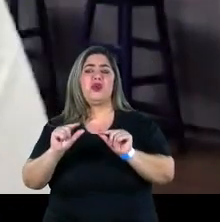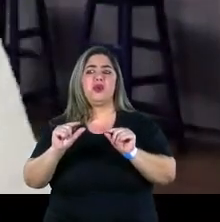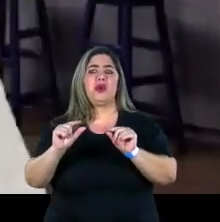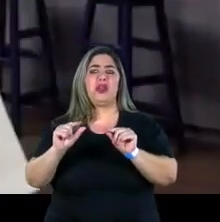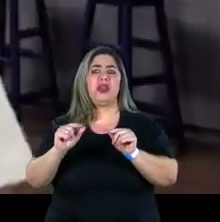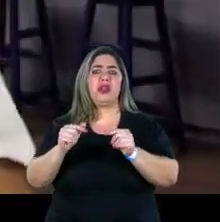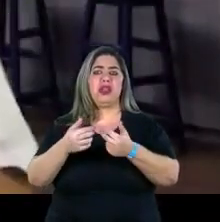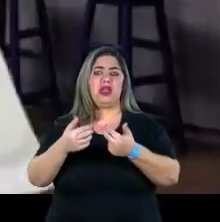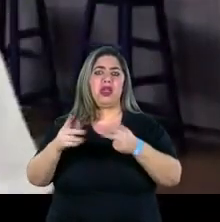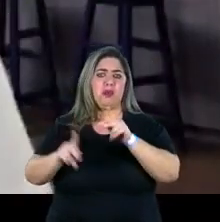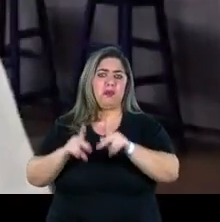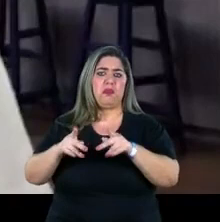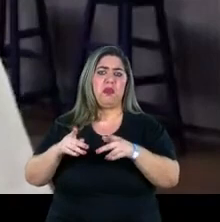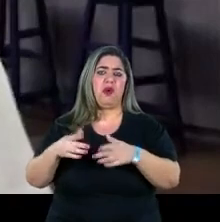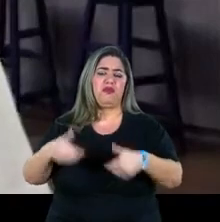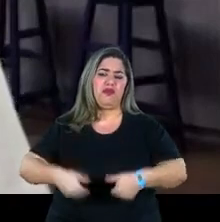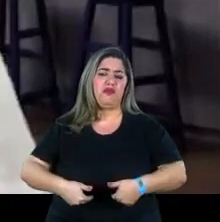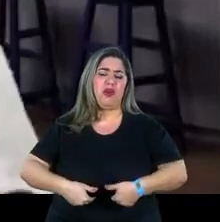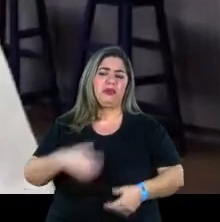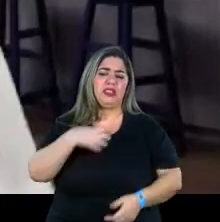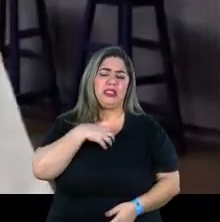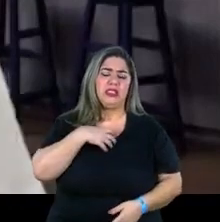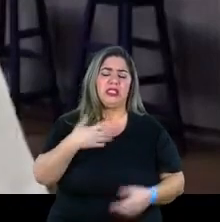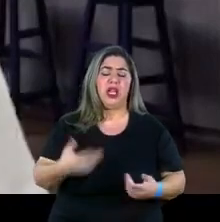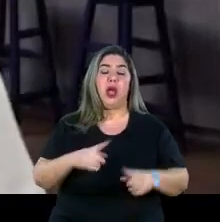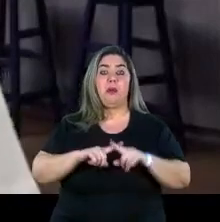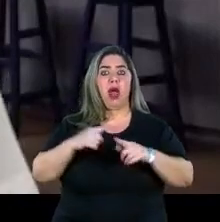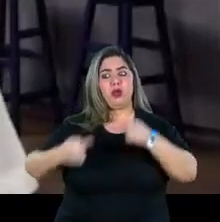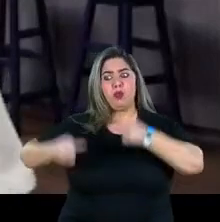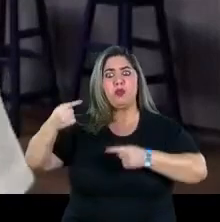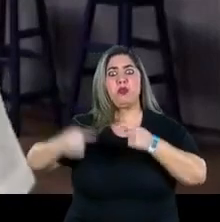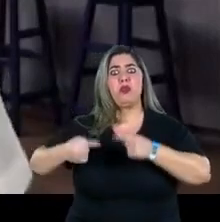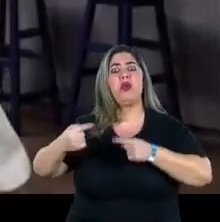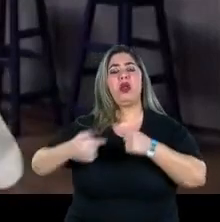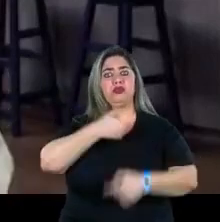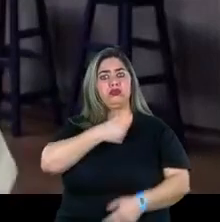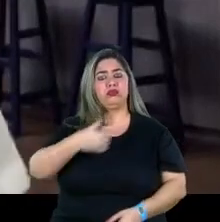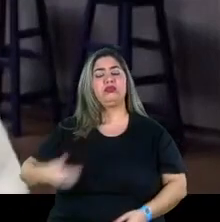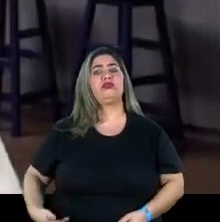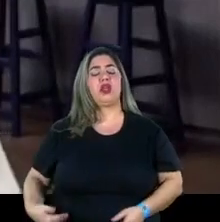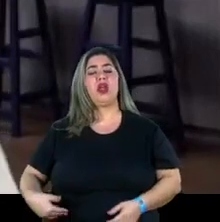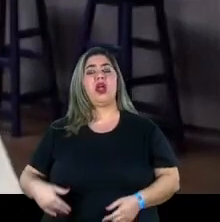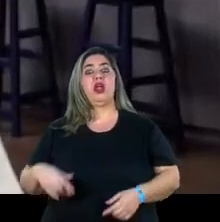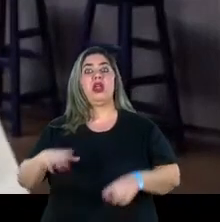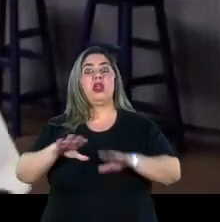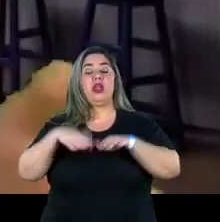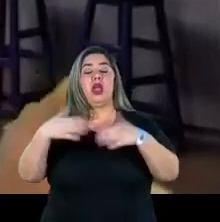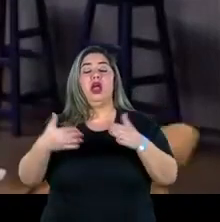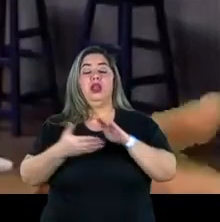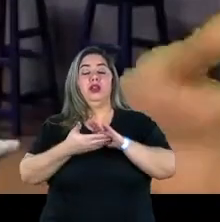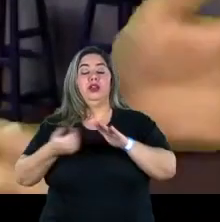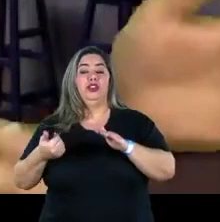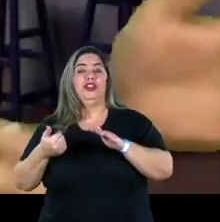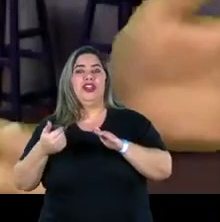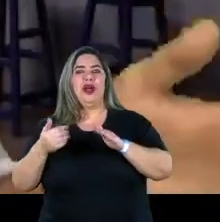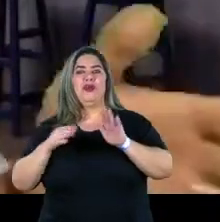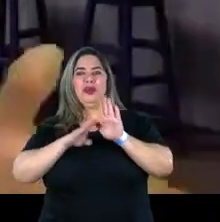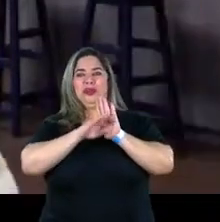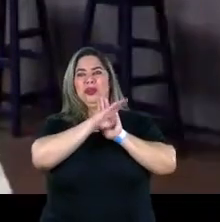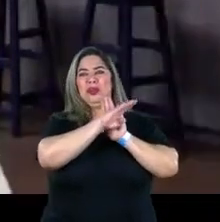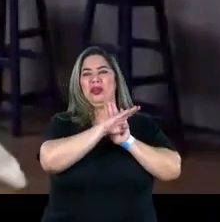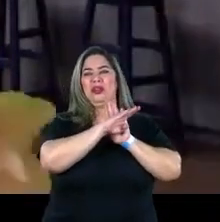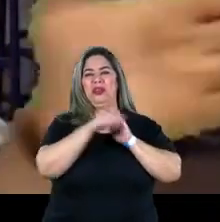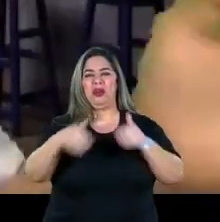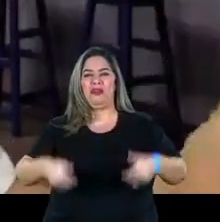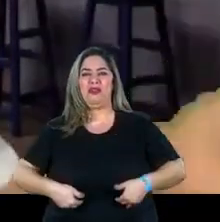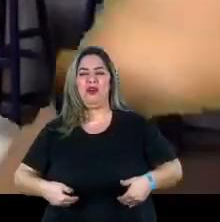crítica, mas que resolve o problema são políticas públicas e elas que nos tiraram do mapa da fome. Então o Brasil vem ao